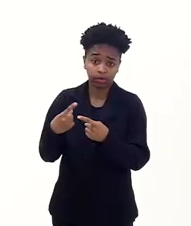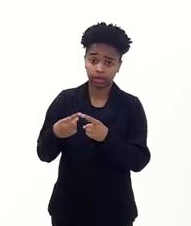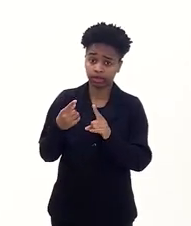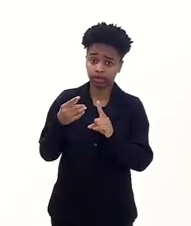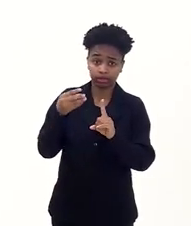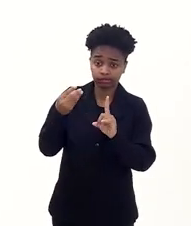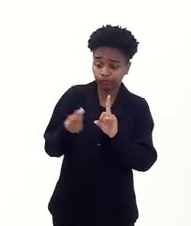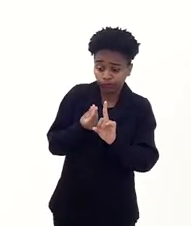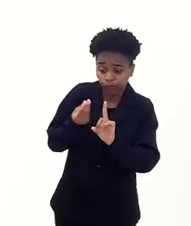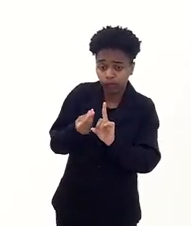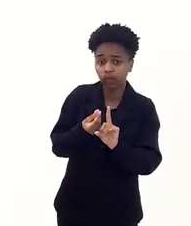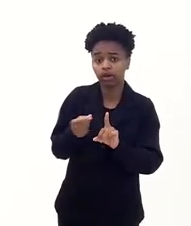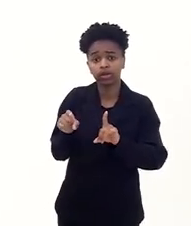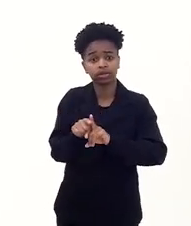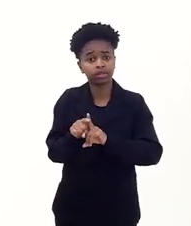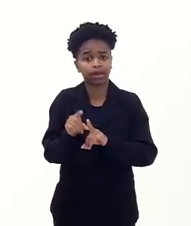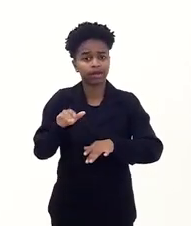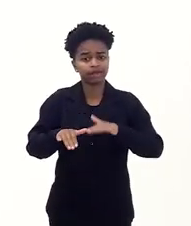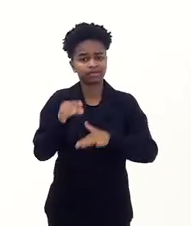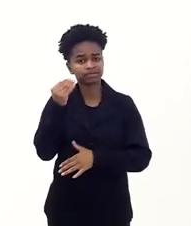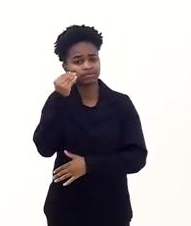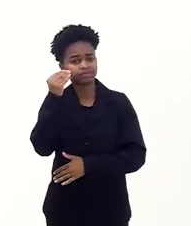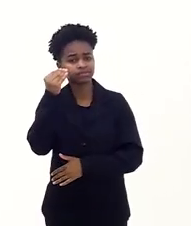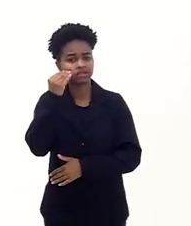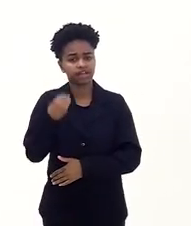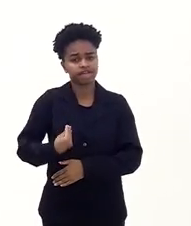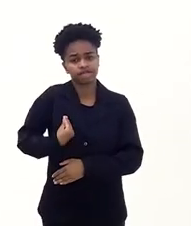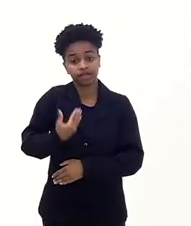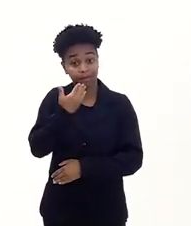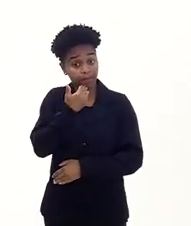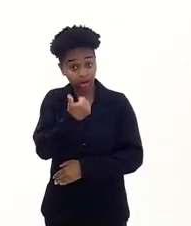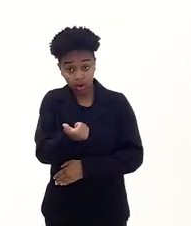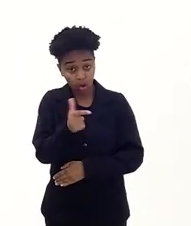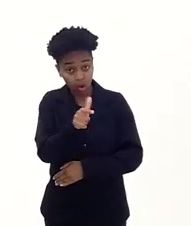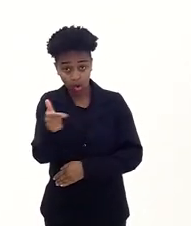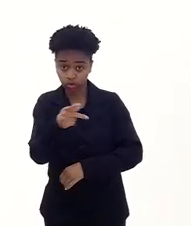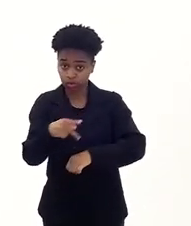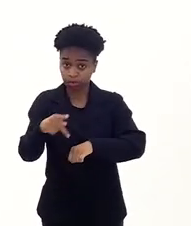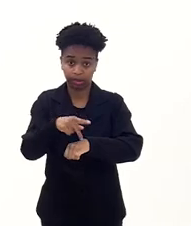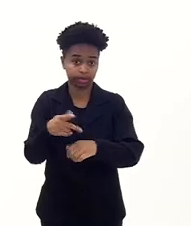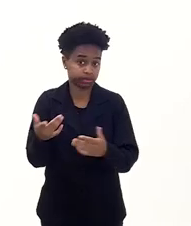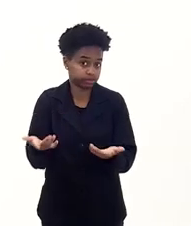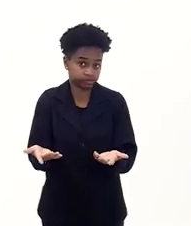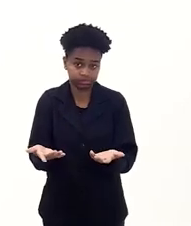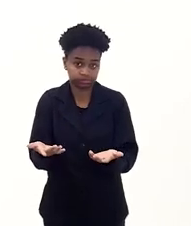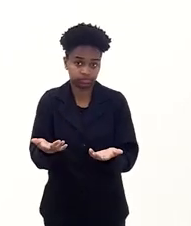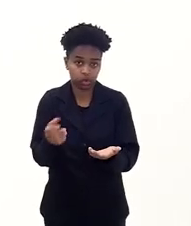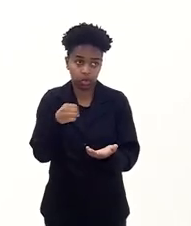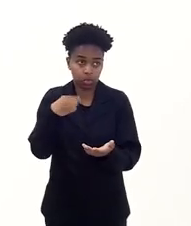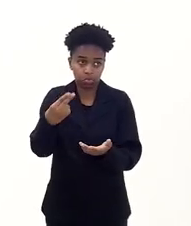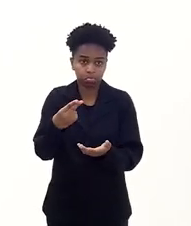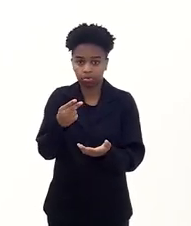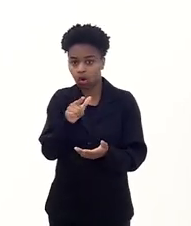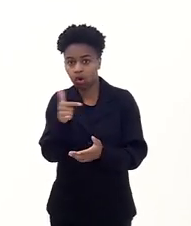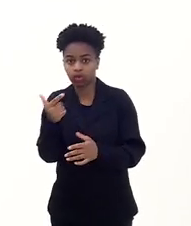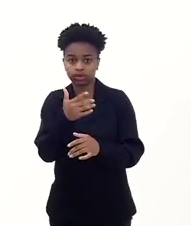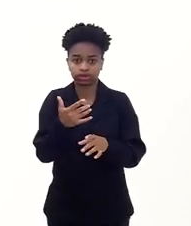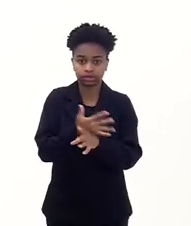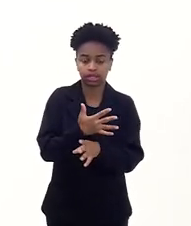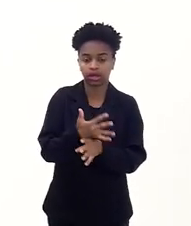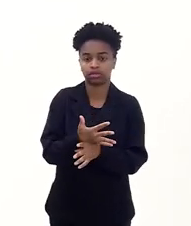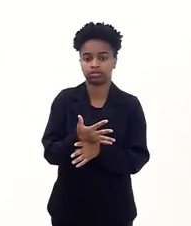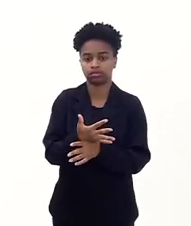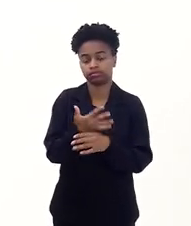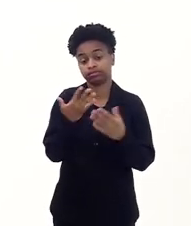questão de vulnerabilidade e por tentar, muitas vezes, uma vida melhor no país de destino, na cidade de destino.